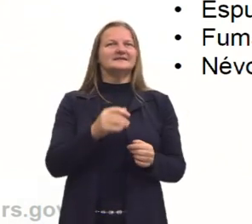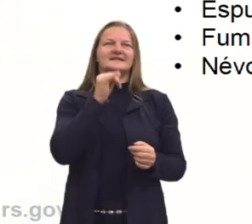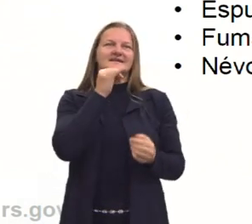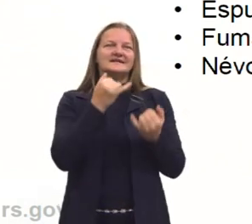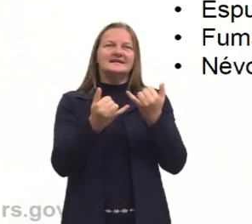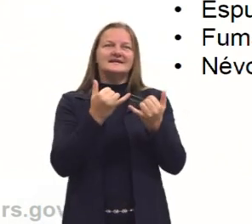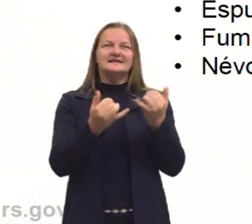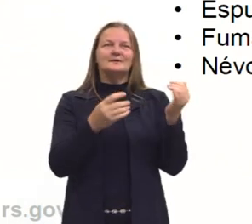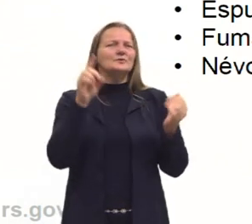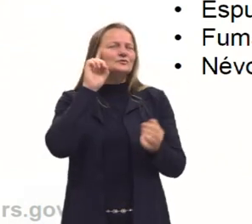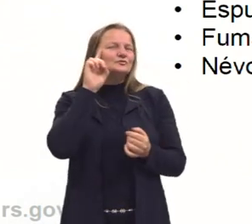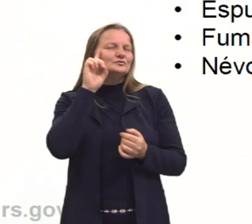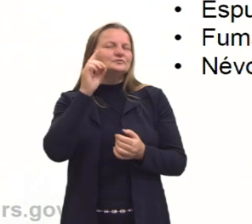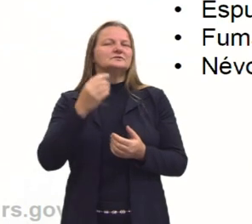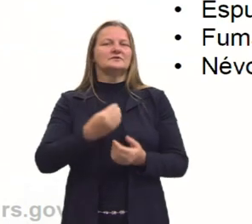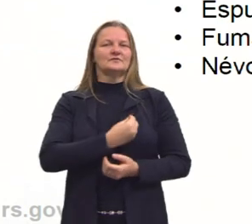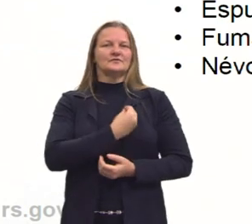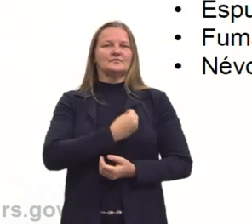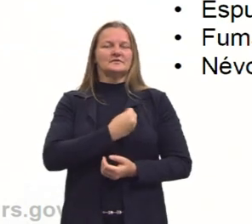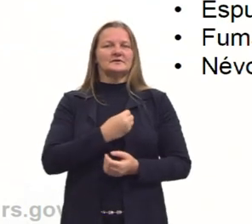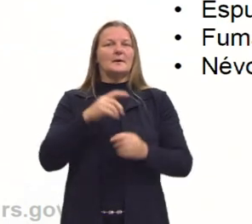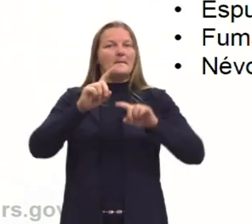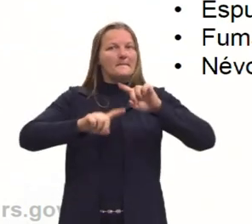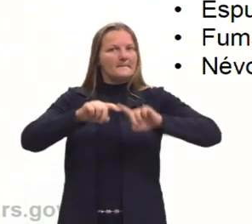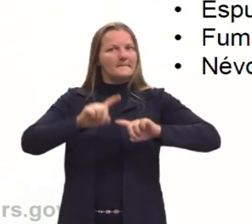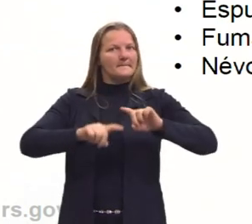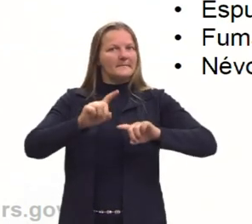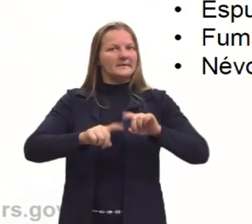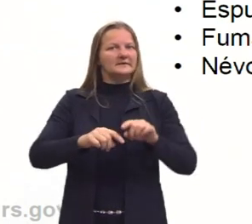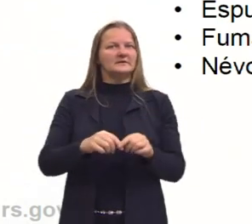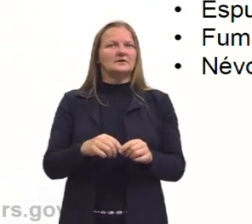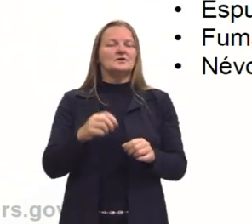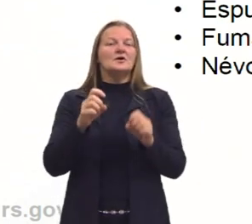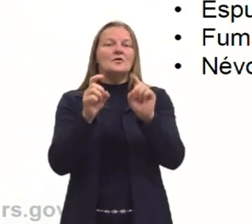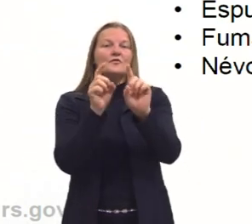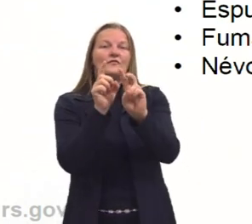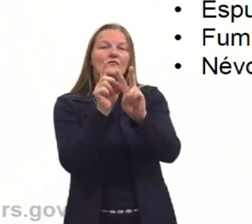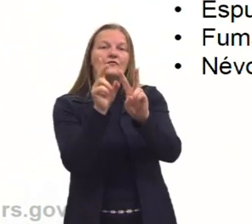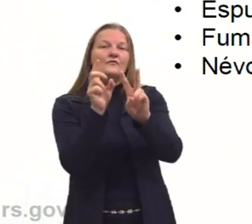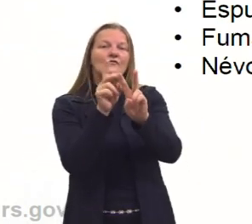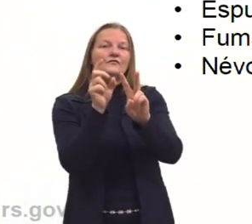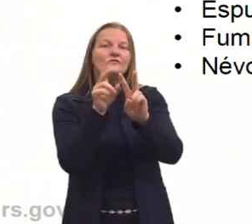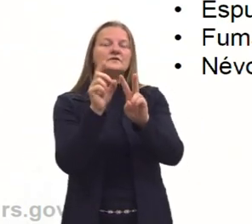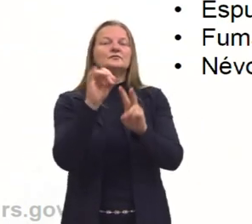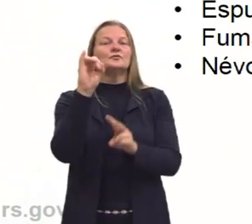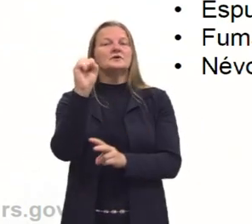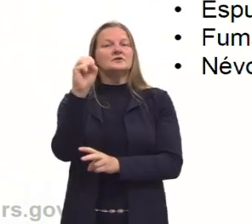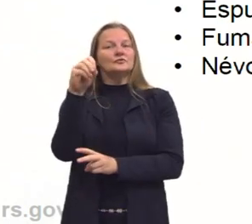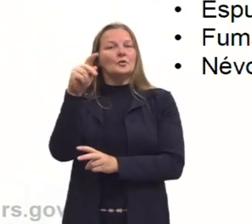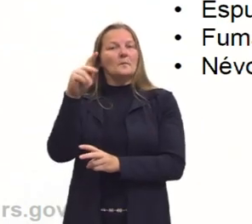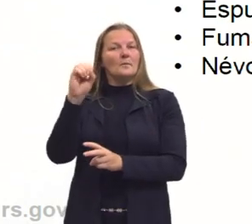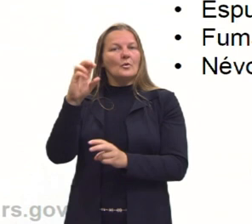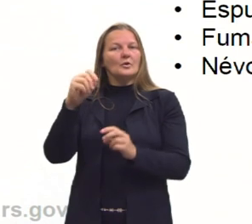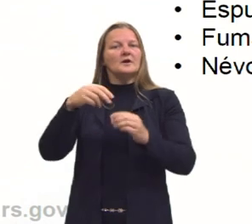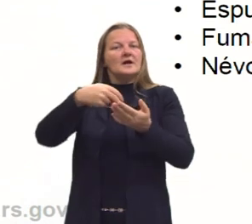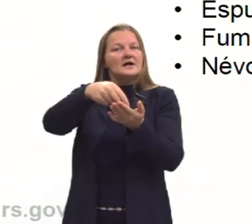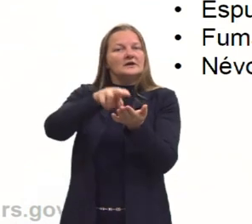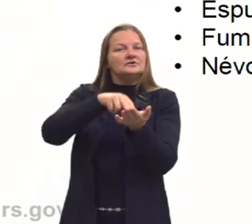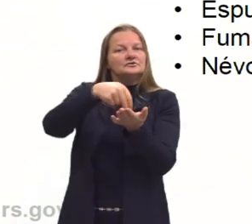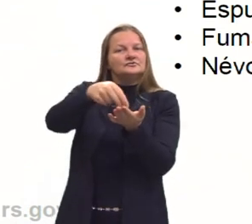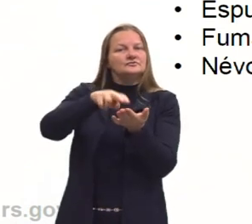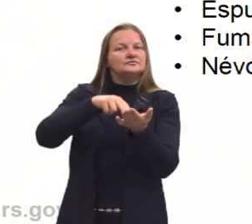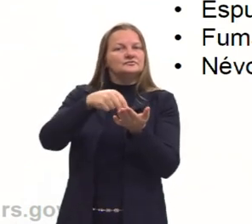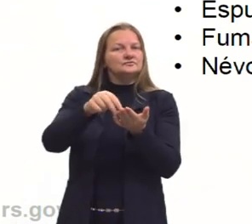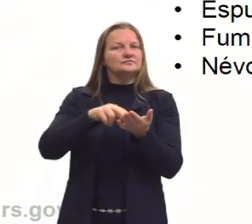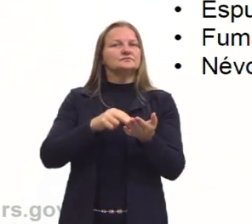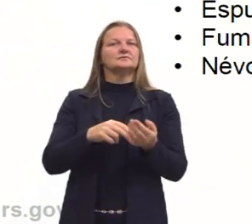exemplos do dia a dia de materiais, como o vidro, o isopor, tintas. Também